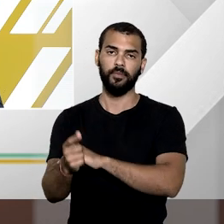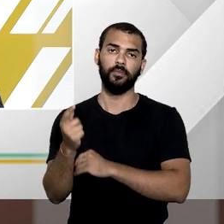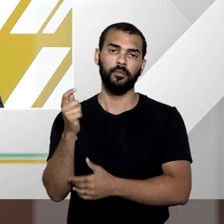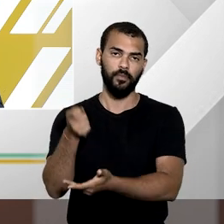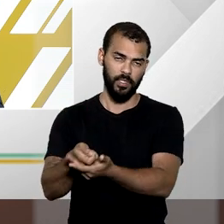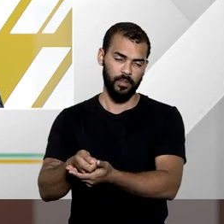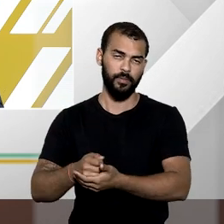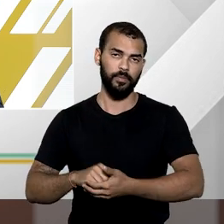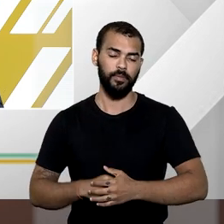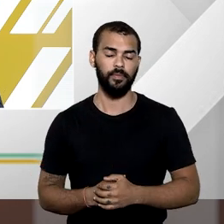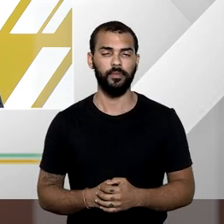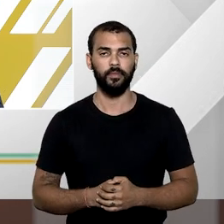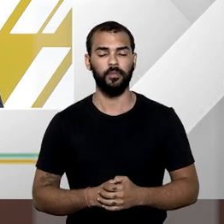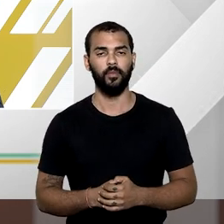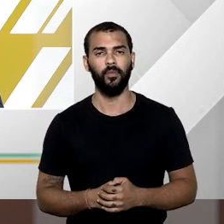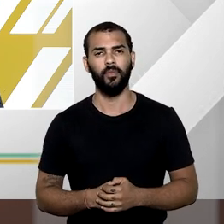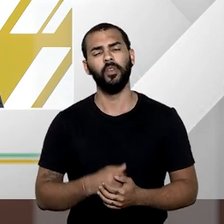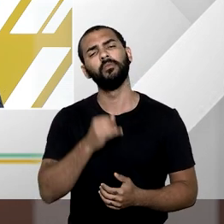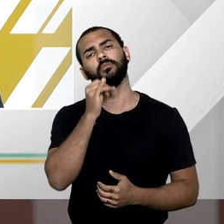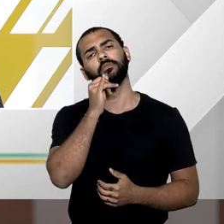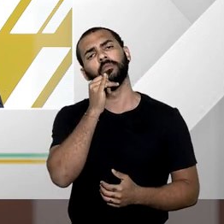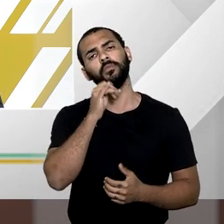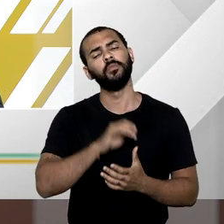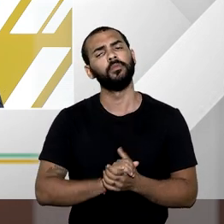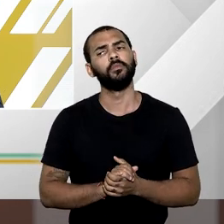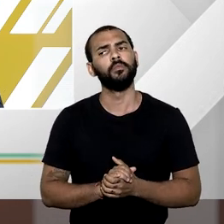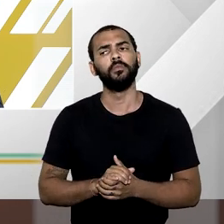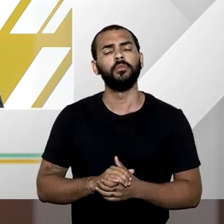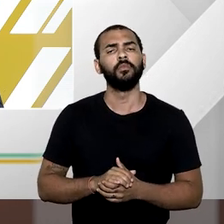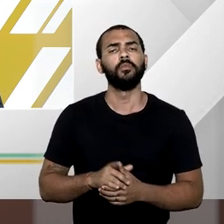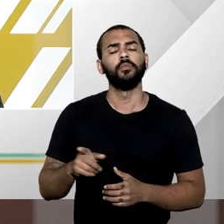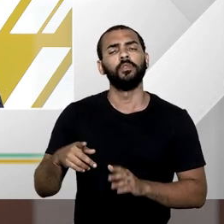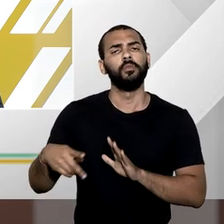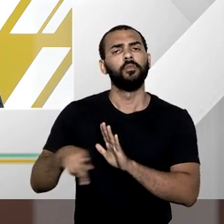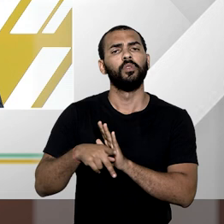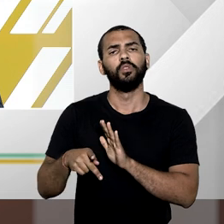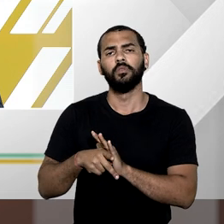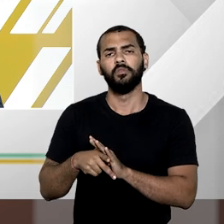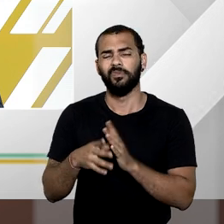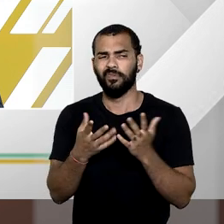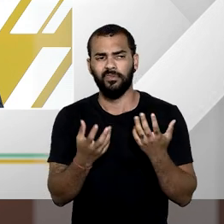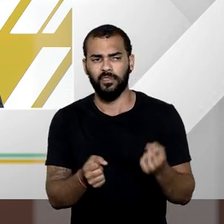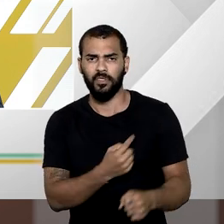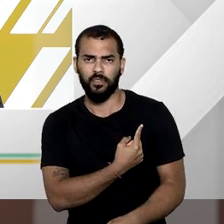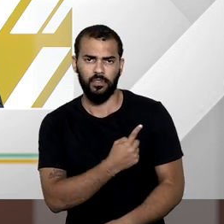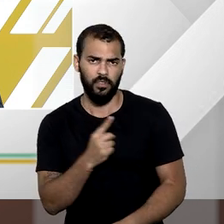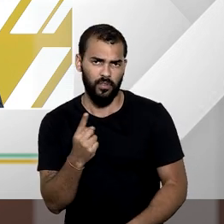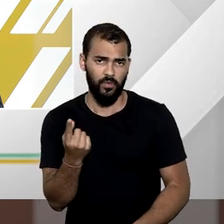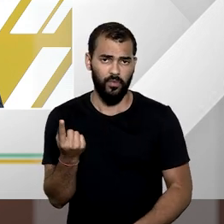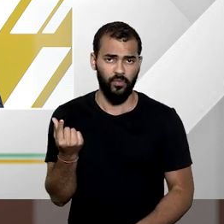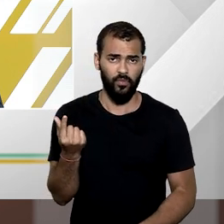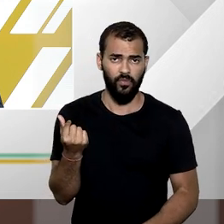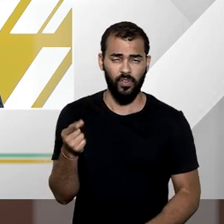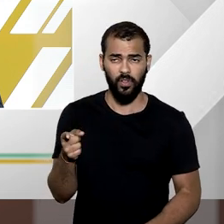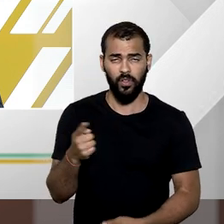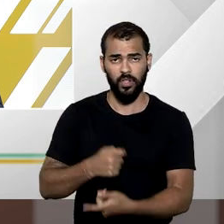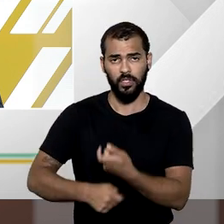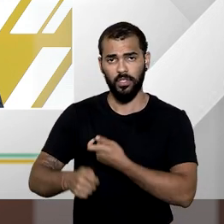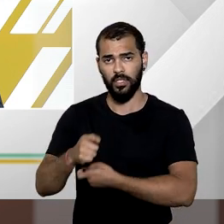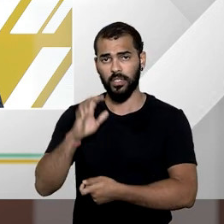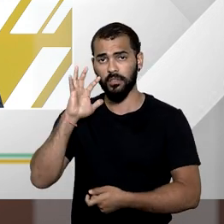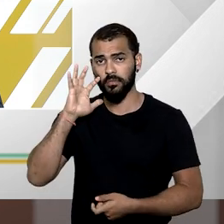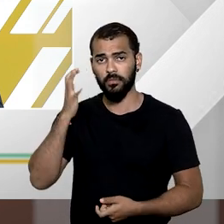E se o então proprietário não concordar com valores definidos pela administração